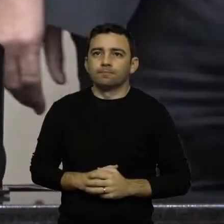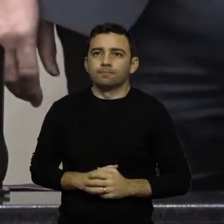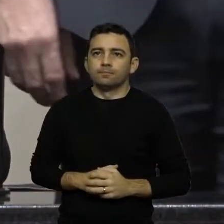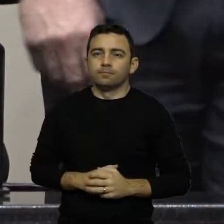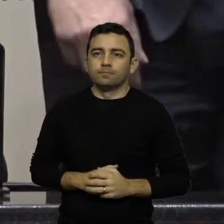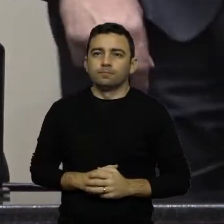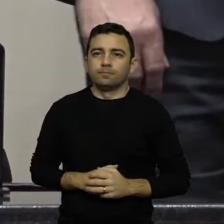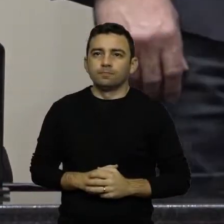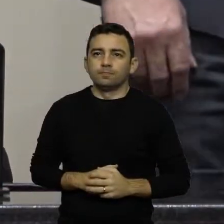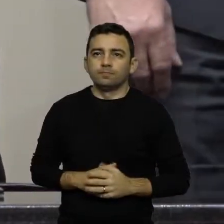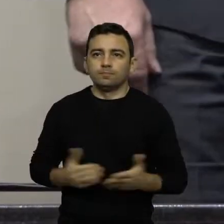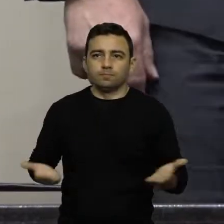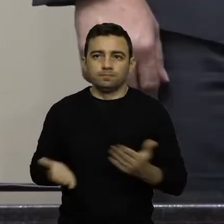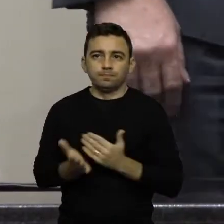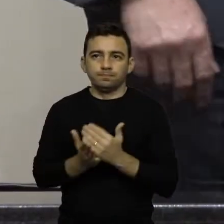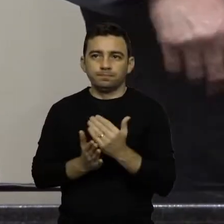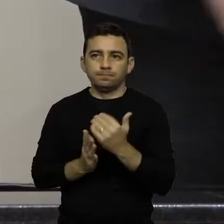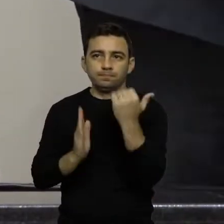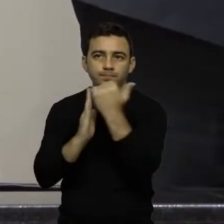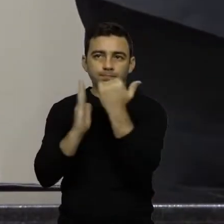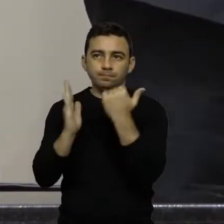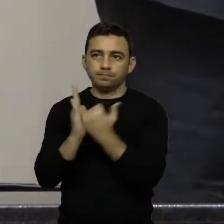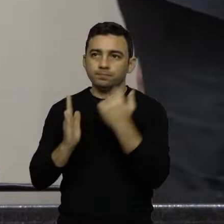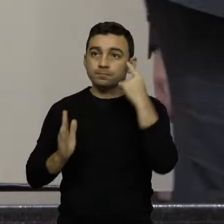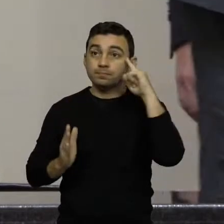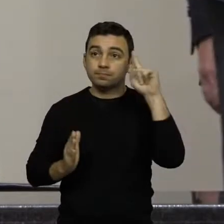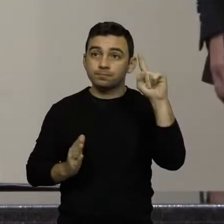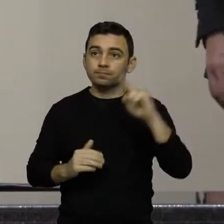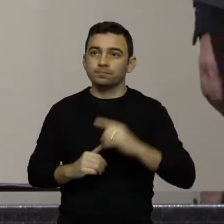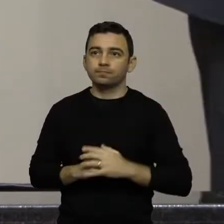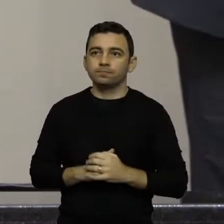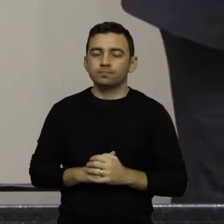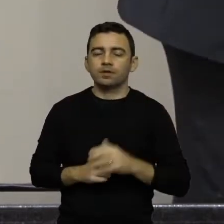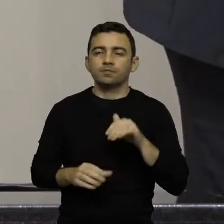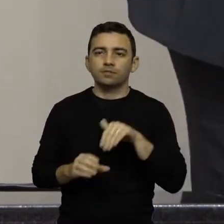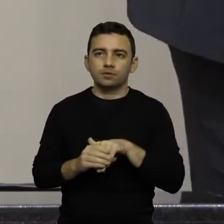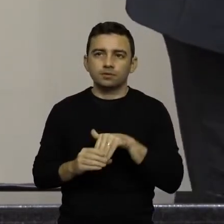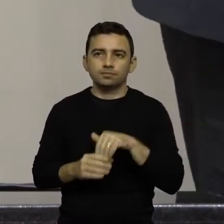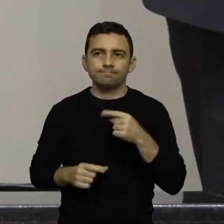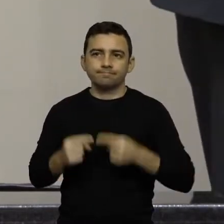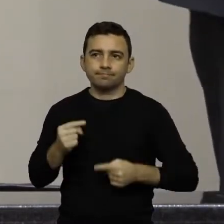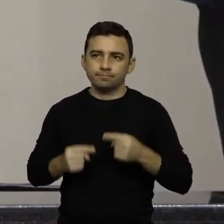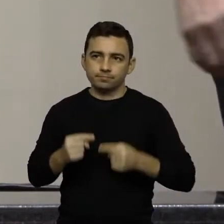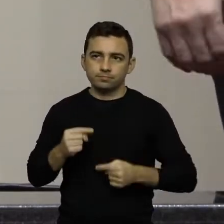entramos na ordem do dia, votação e discussão